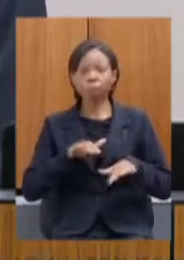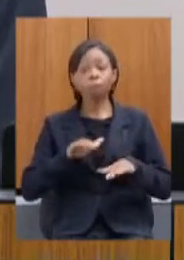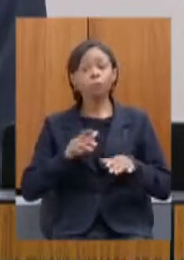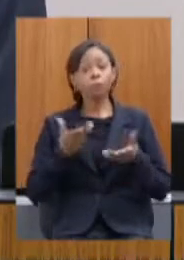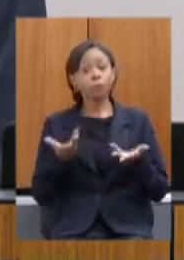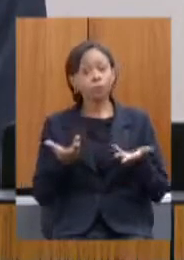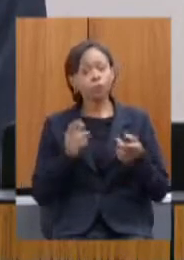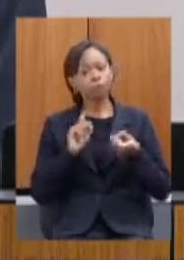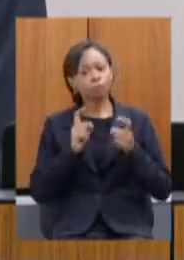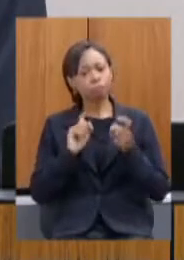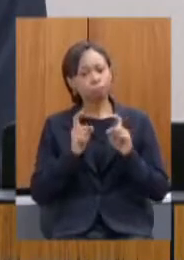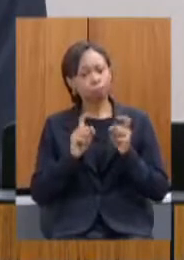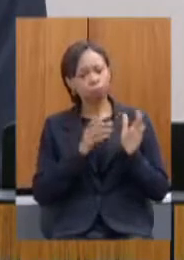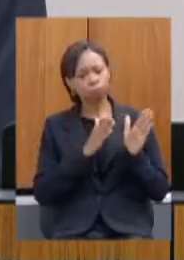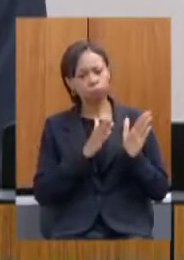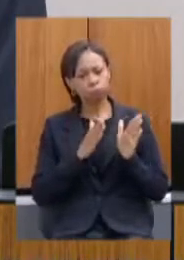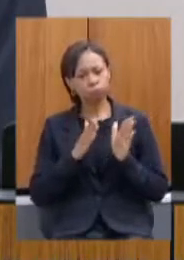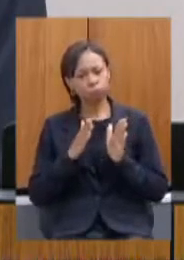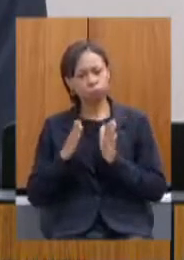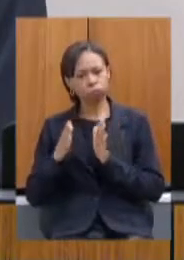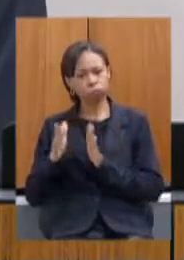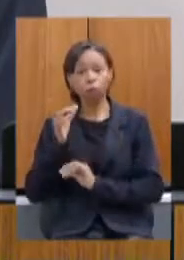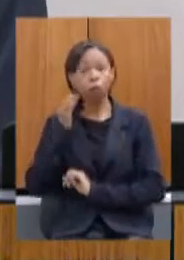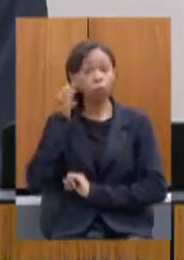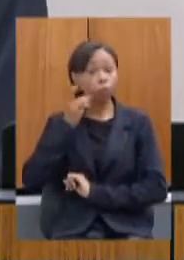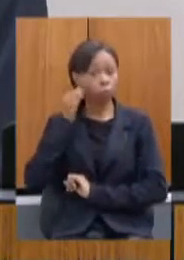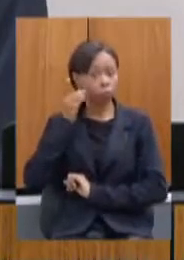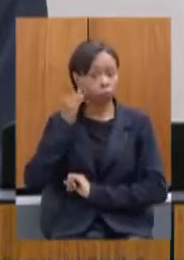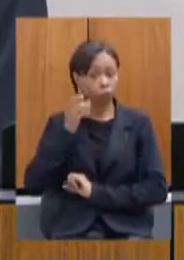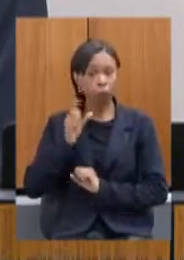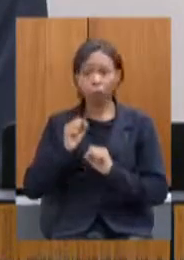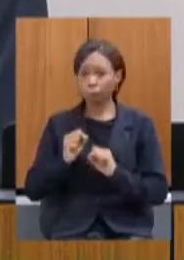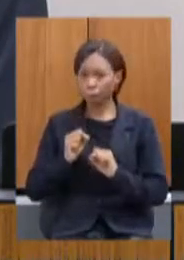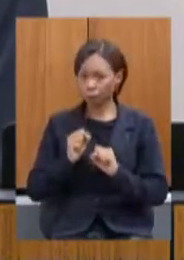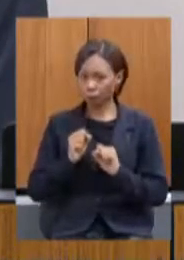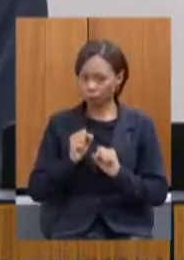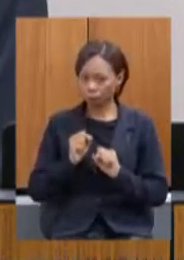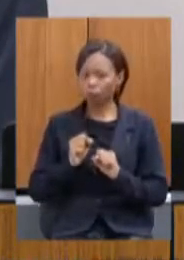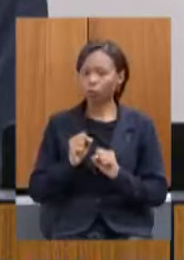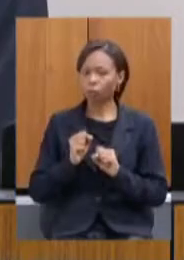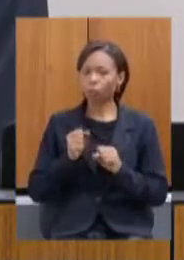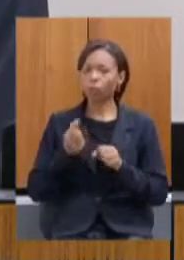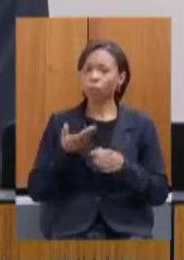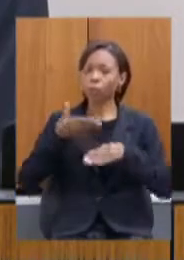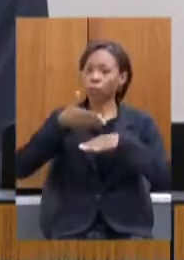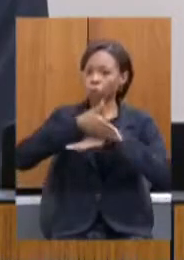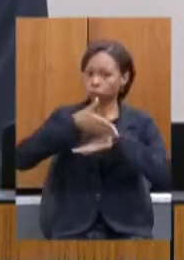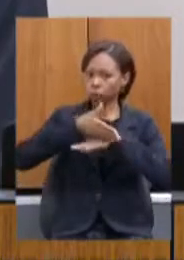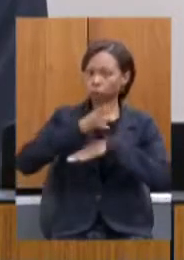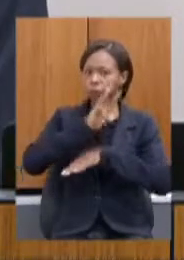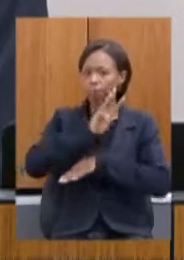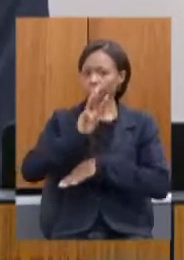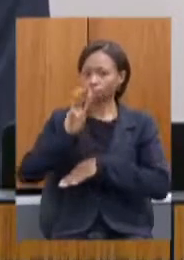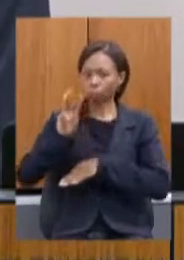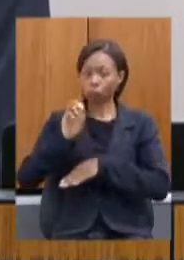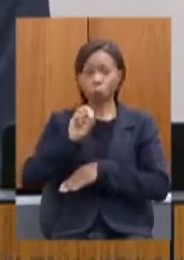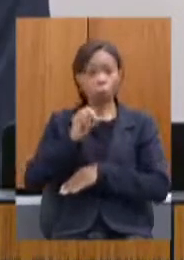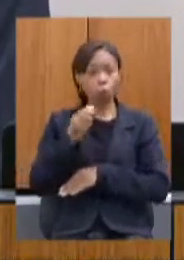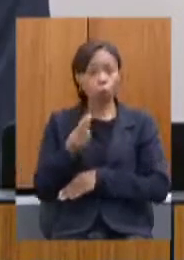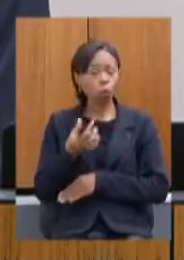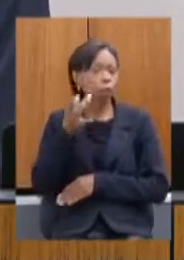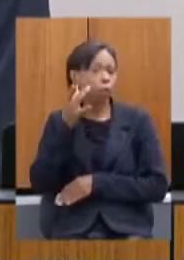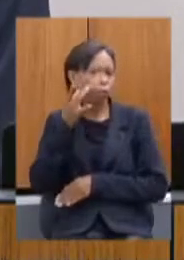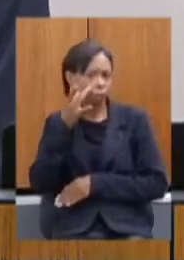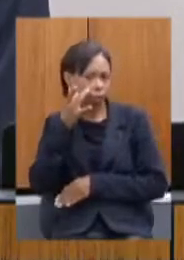deputados poderão apresentar na comissão de participação popular, através da plataforma Silés, ou pessoalmente, requerimentos